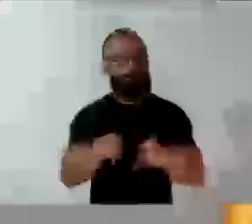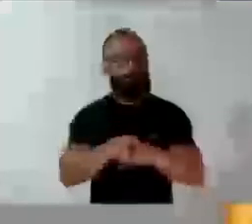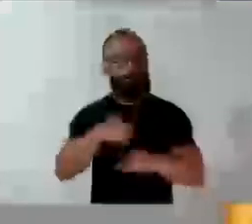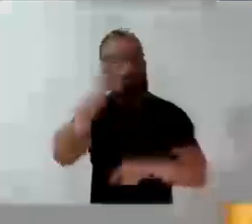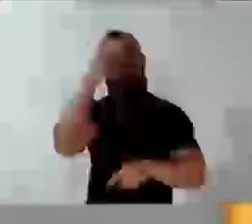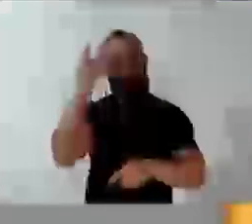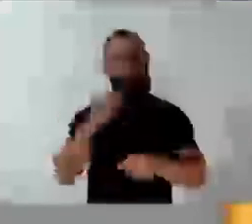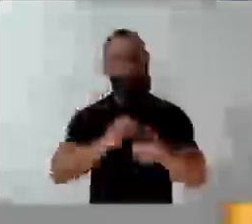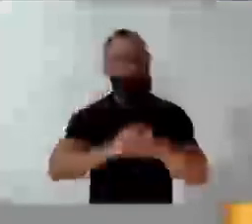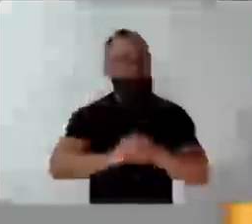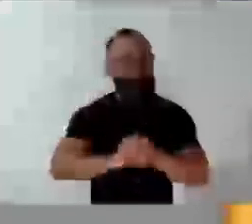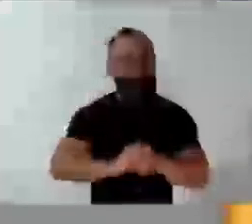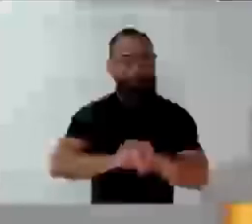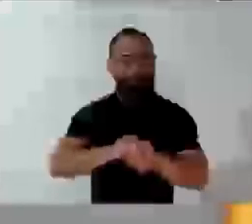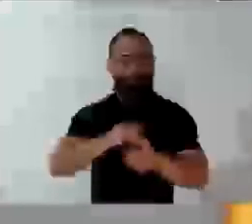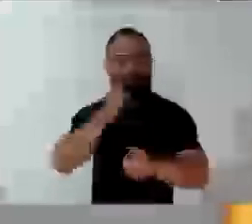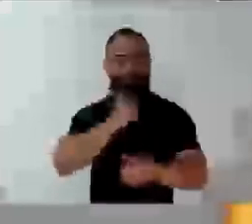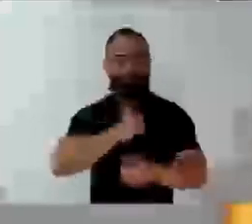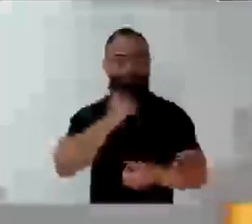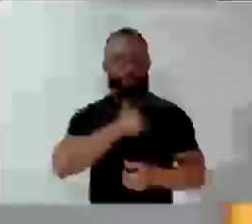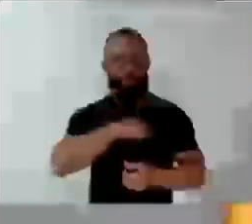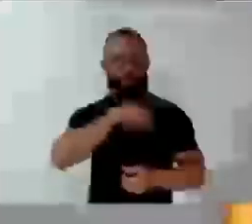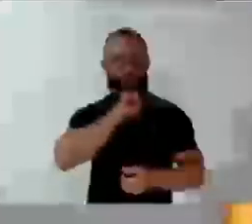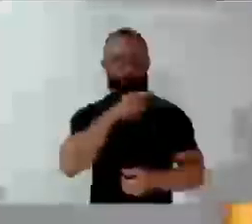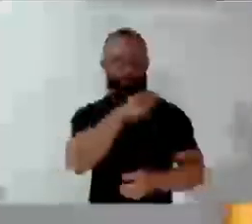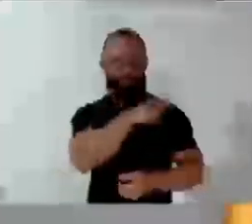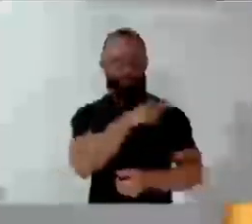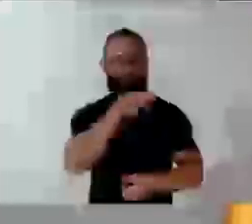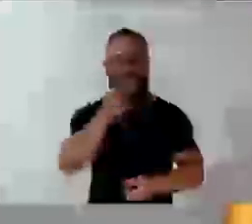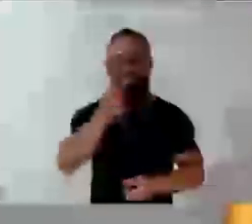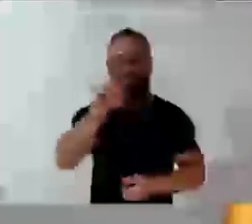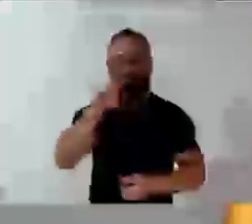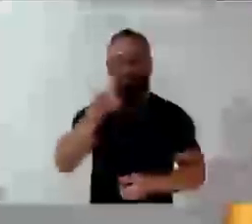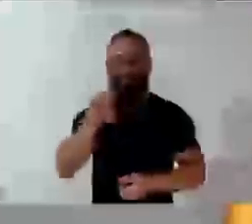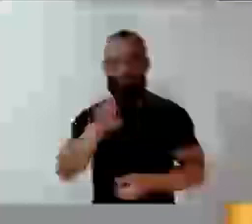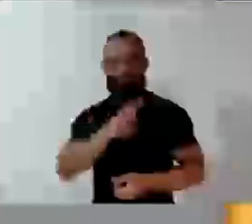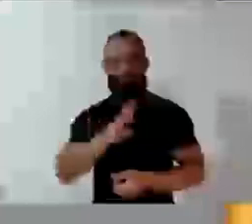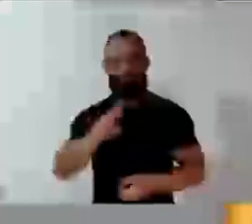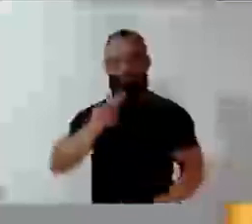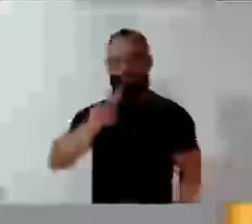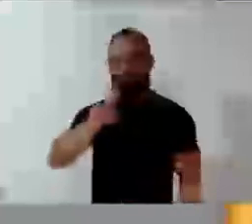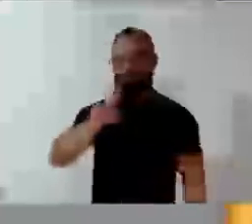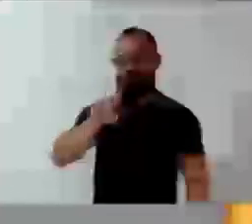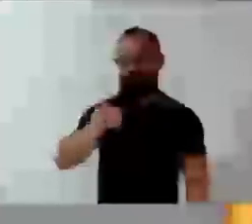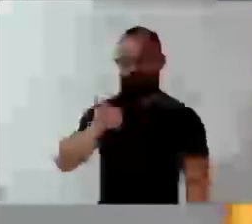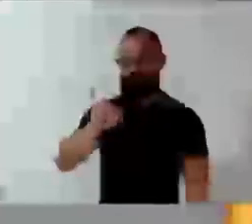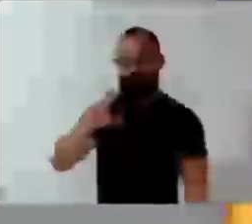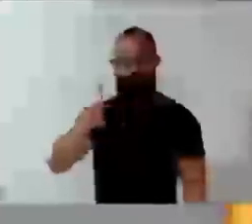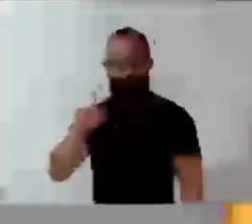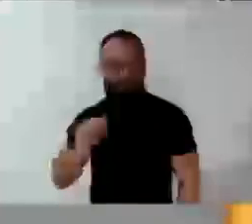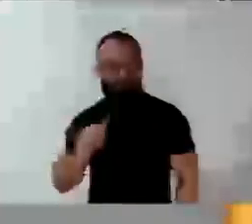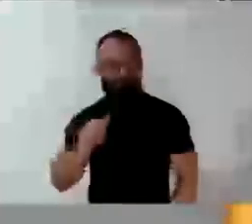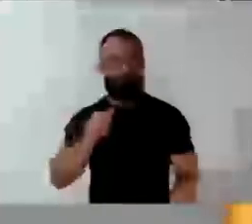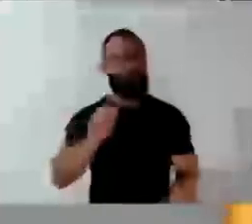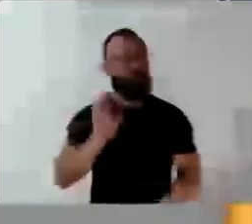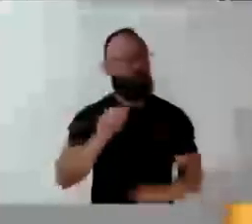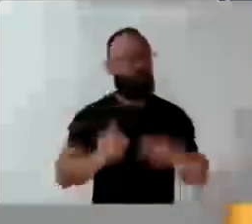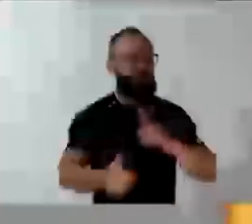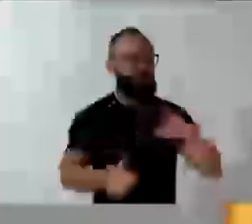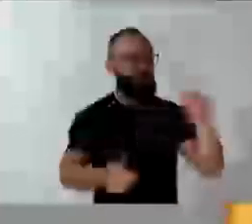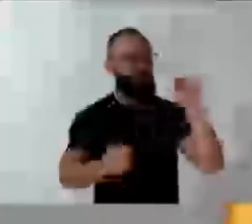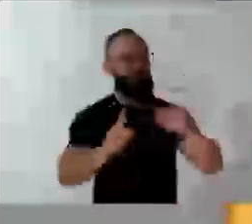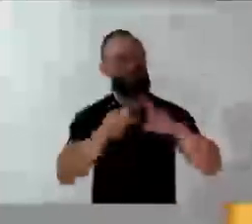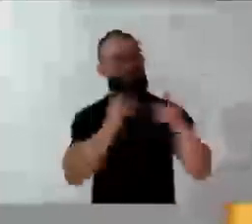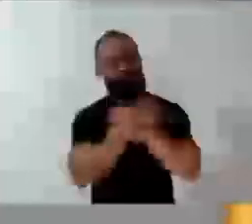cumprimentar a dona Zilda, mãe do Vande, o Rafa, meu amigo, meu parceiro, acho que já saiu, mas mando um abraço para